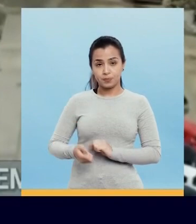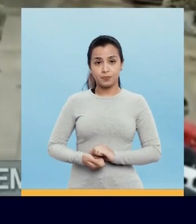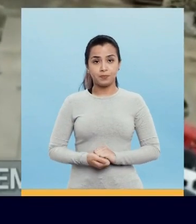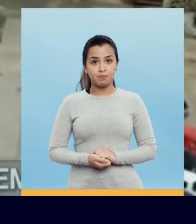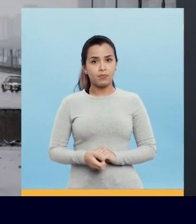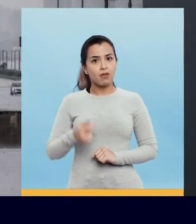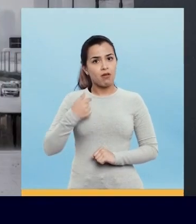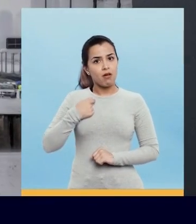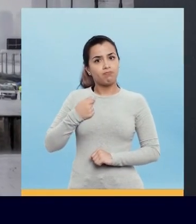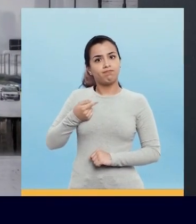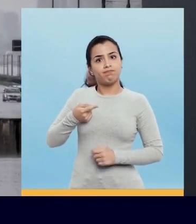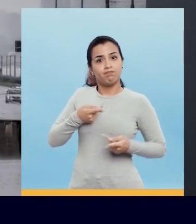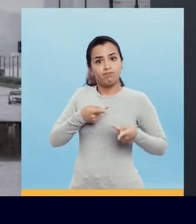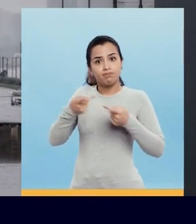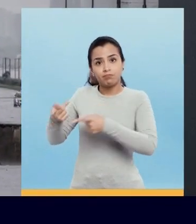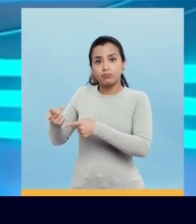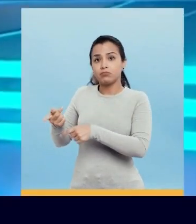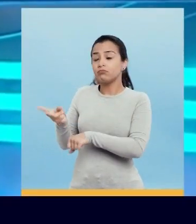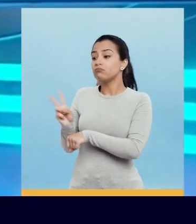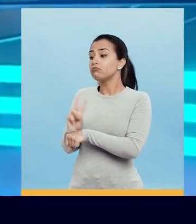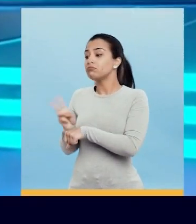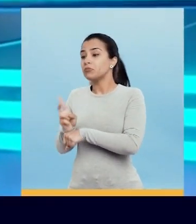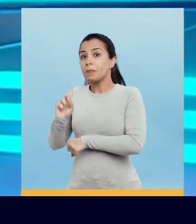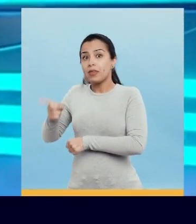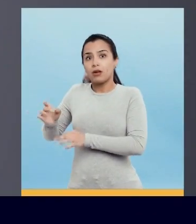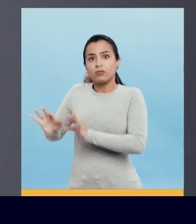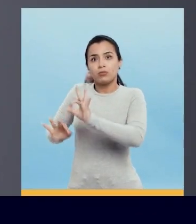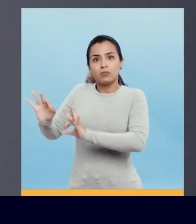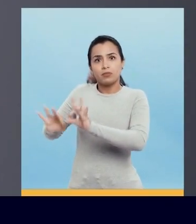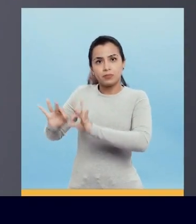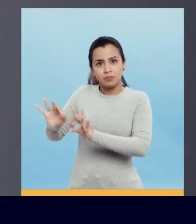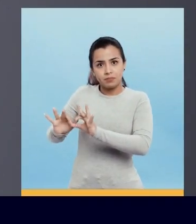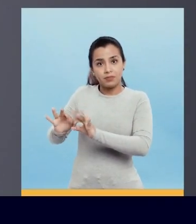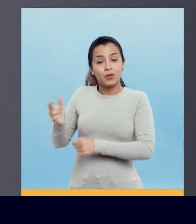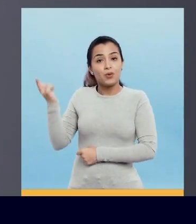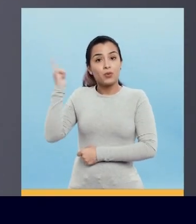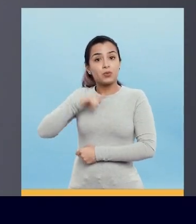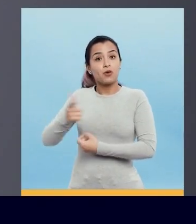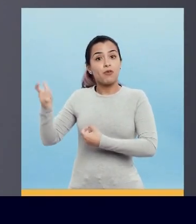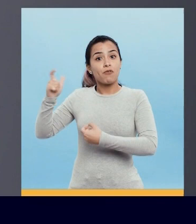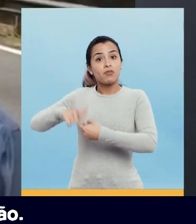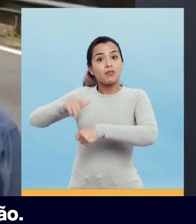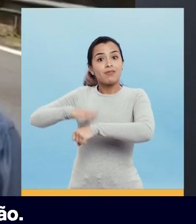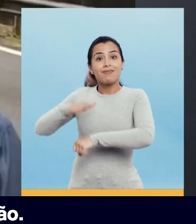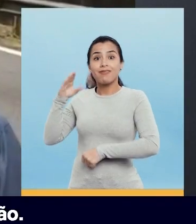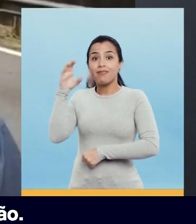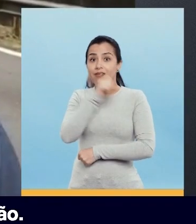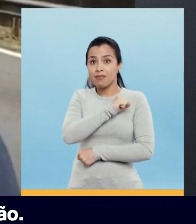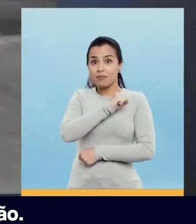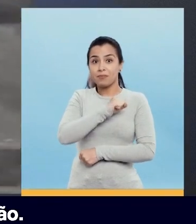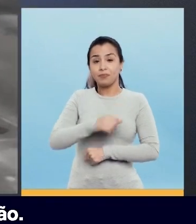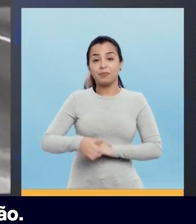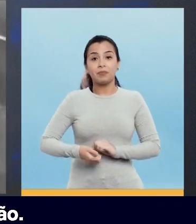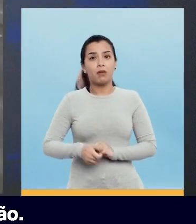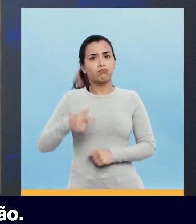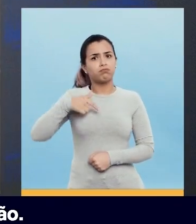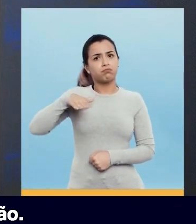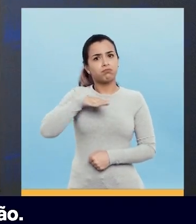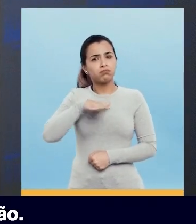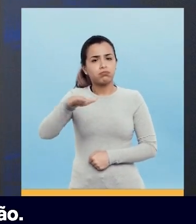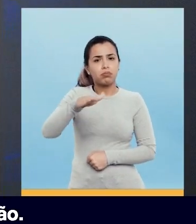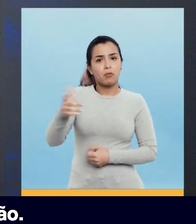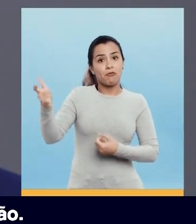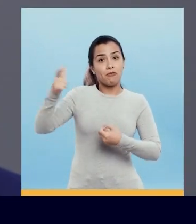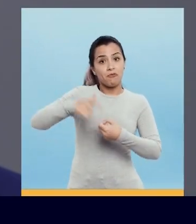Mandei arrumar. Fiscalizei de perto... Foi liberado hoje o tráfego... E conseguimos reabrir em tempo recorde. Vou passar aqui de carro, abrindo o